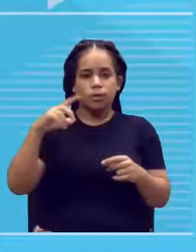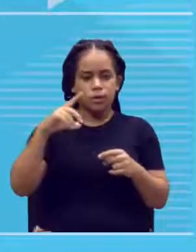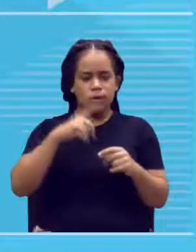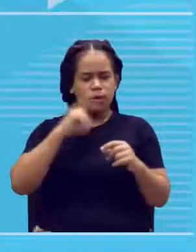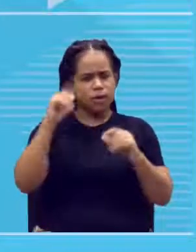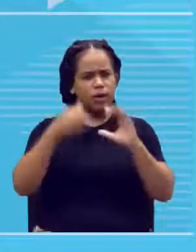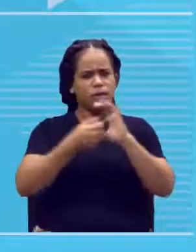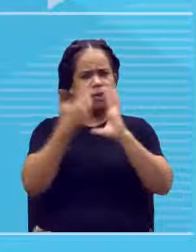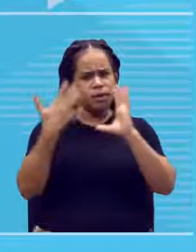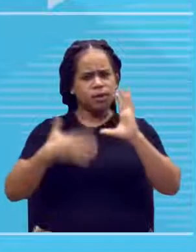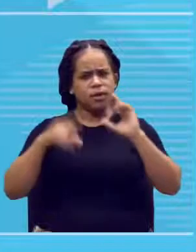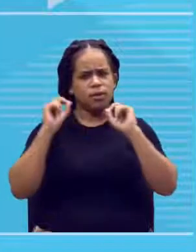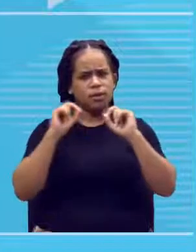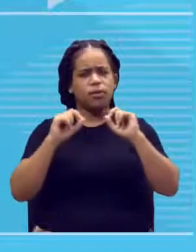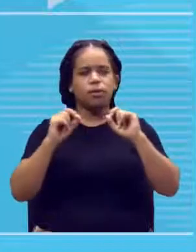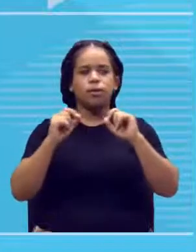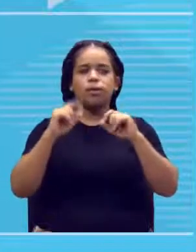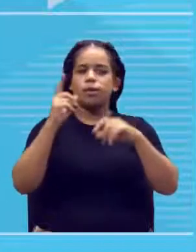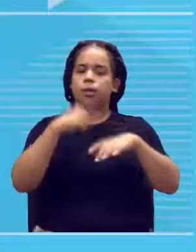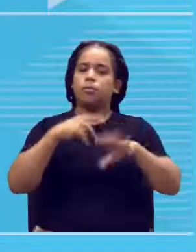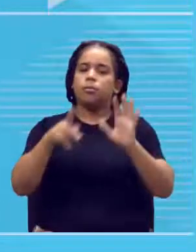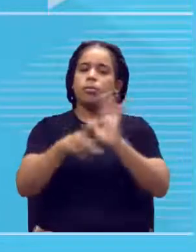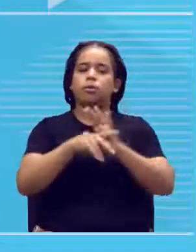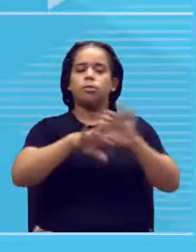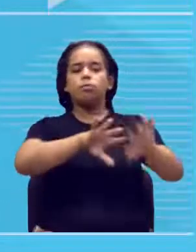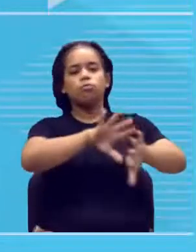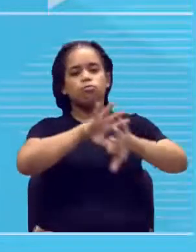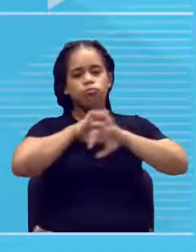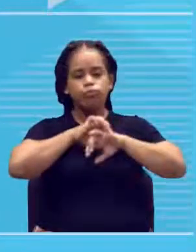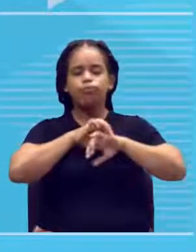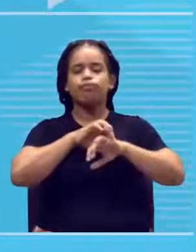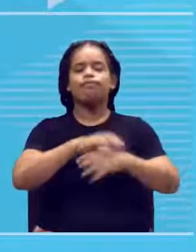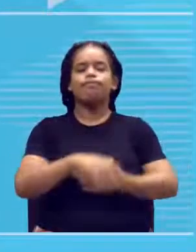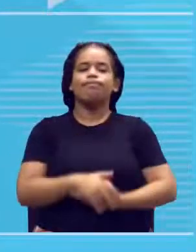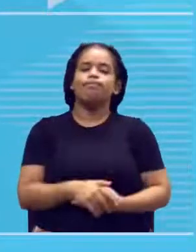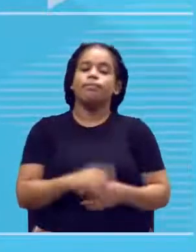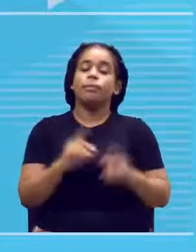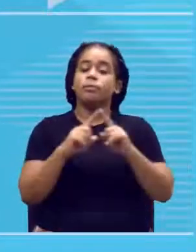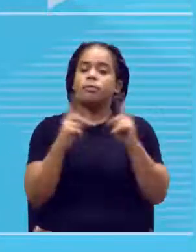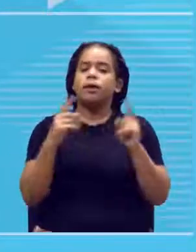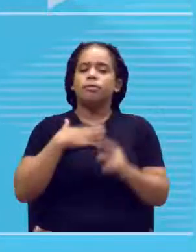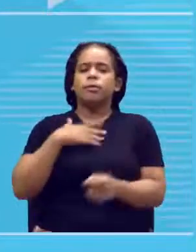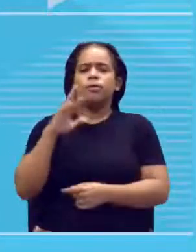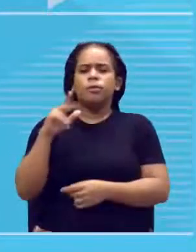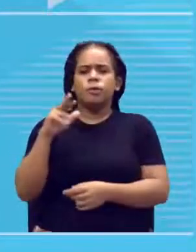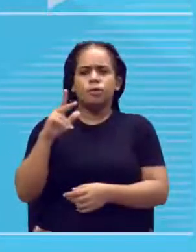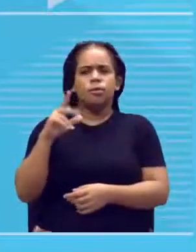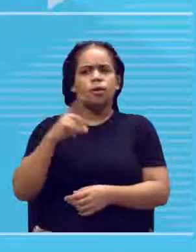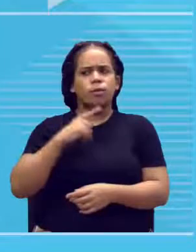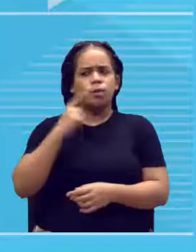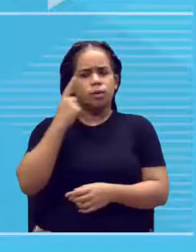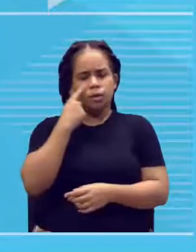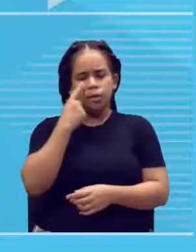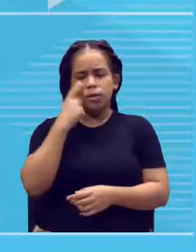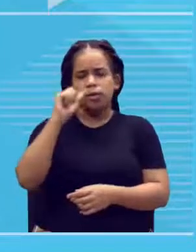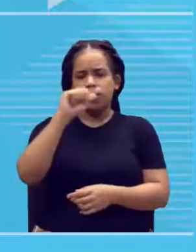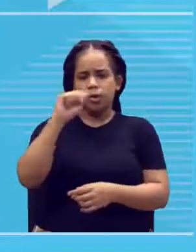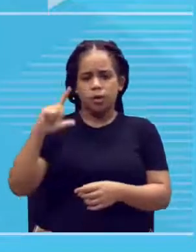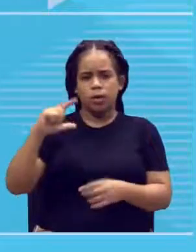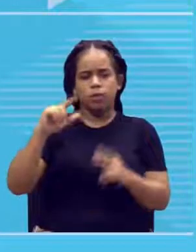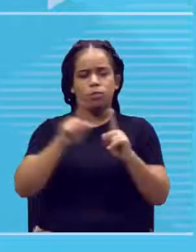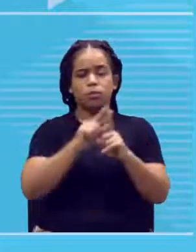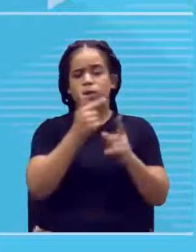característica está sendo herdada, certo? Mas o meu irmão tem olhos azuis, mas o meu irmão não tem.